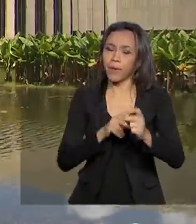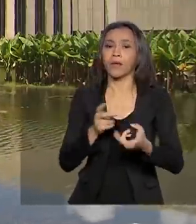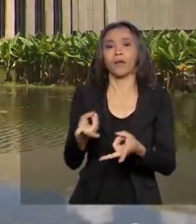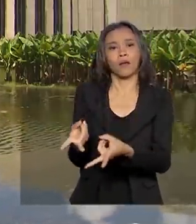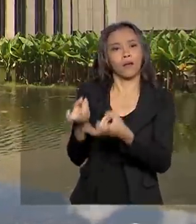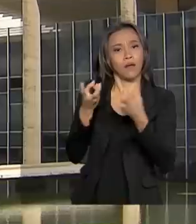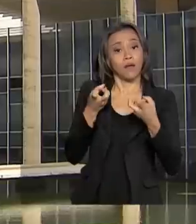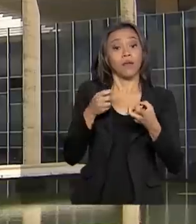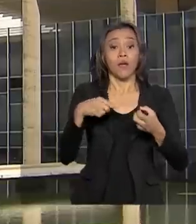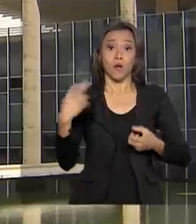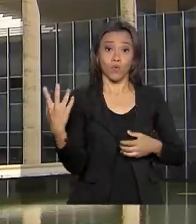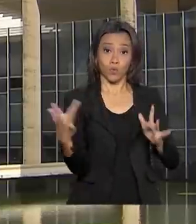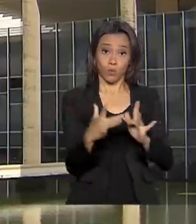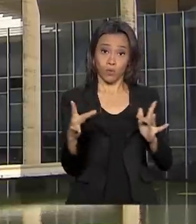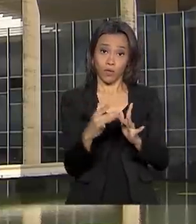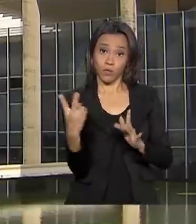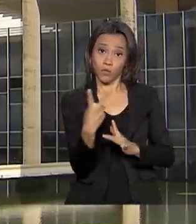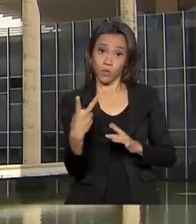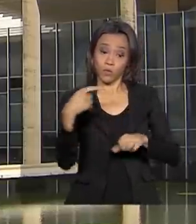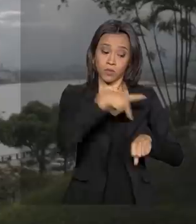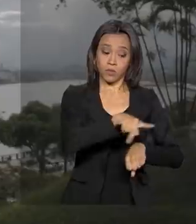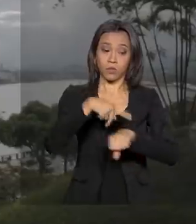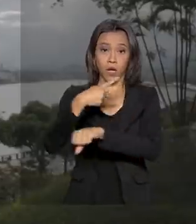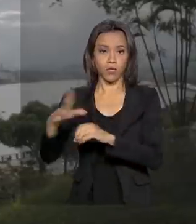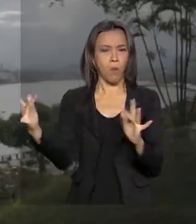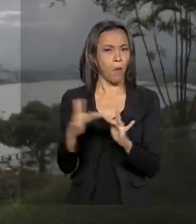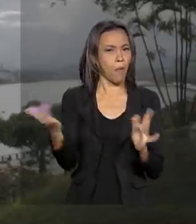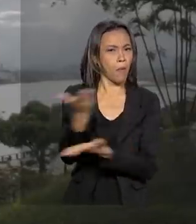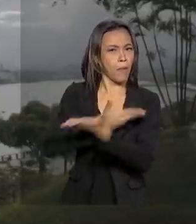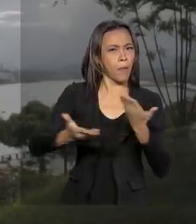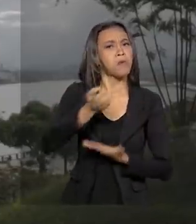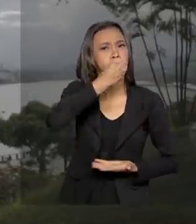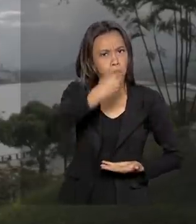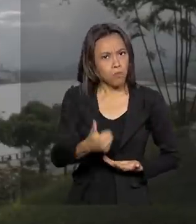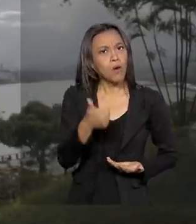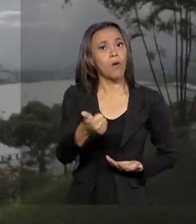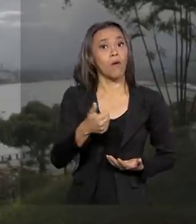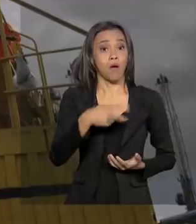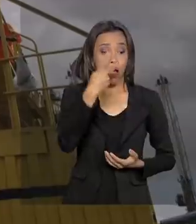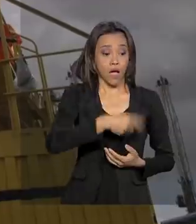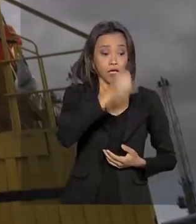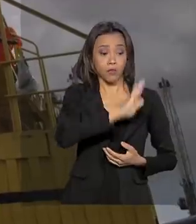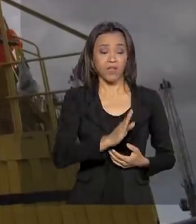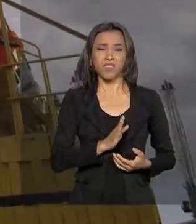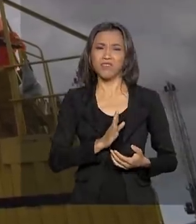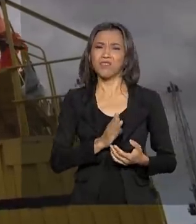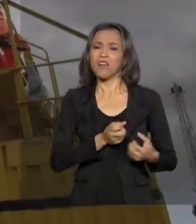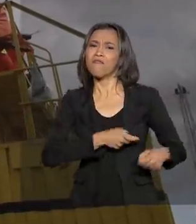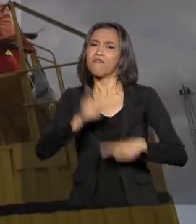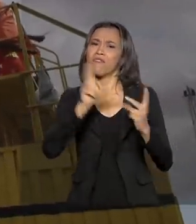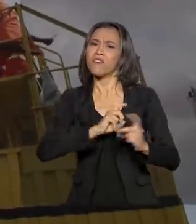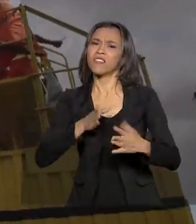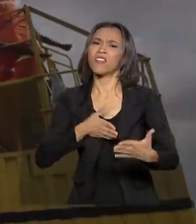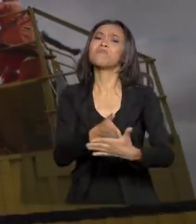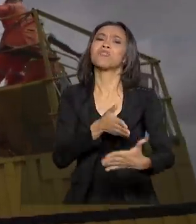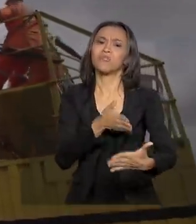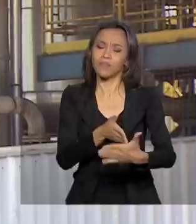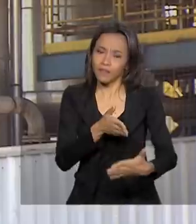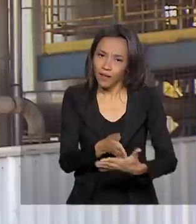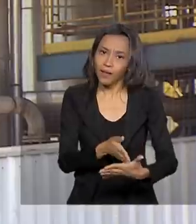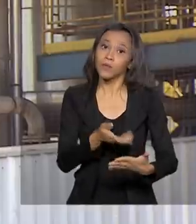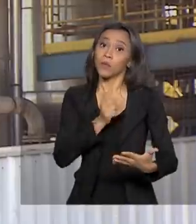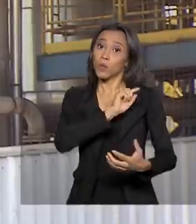as relações entre os dois países são boas. Mas o que o Brasil exporta ainda é limitado. O desafio é